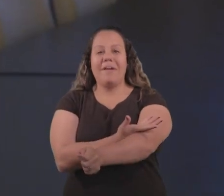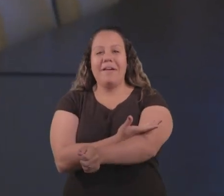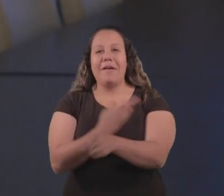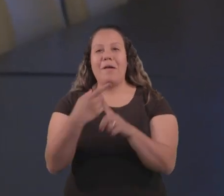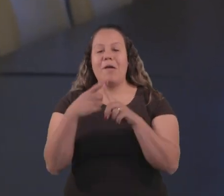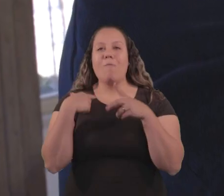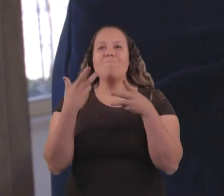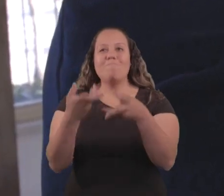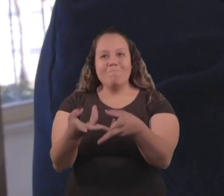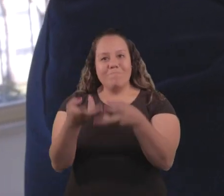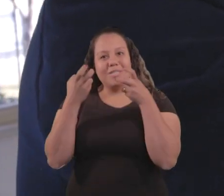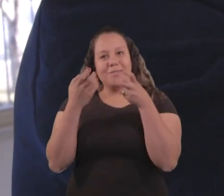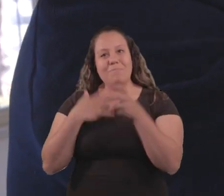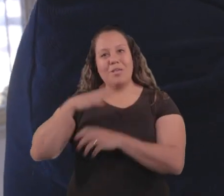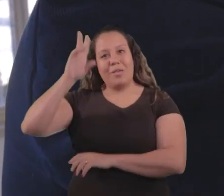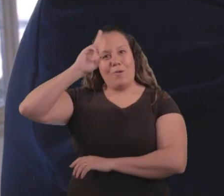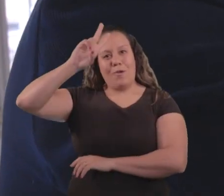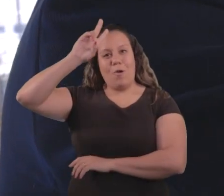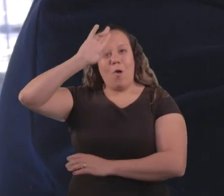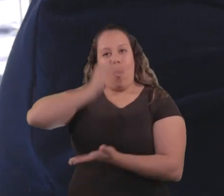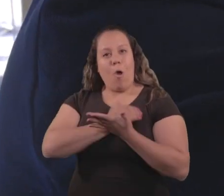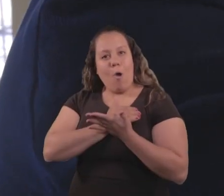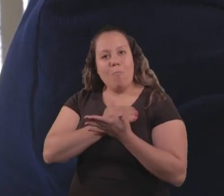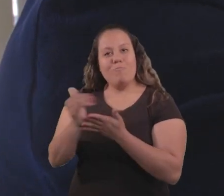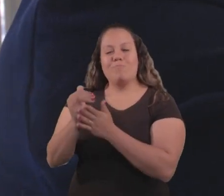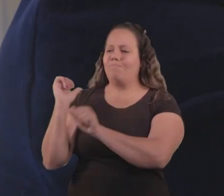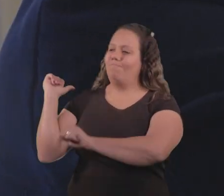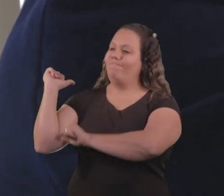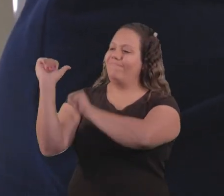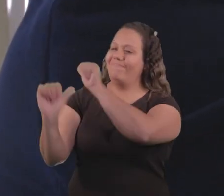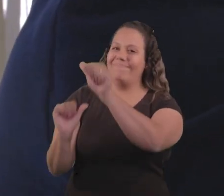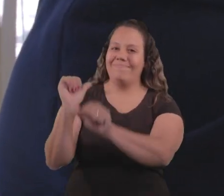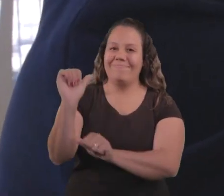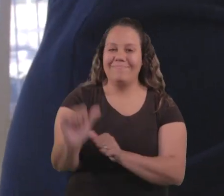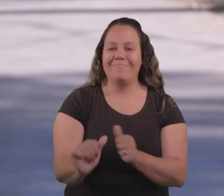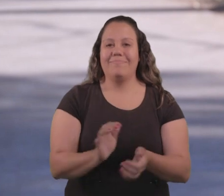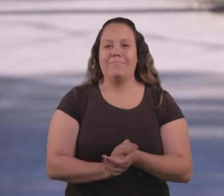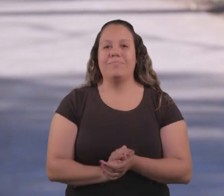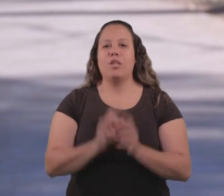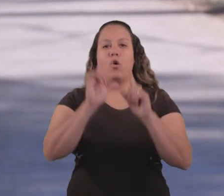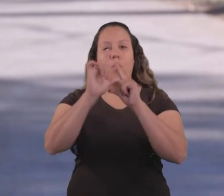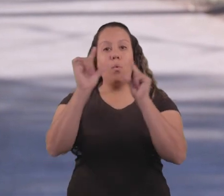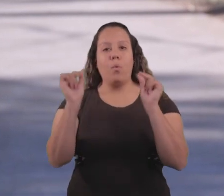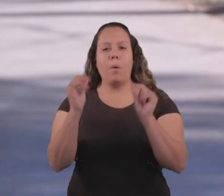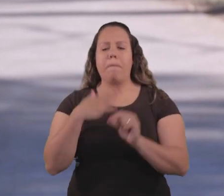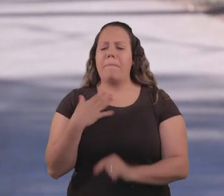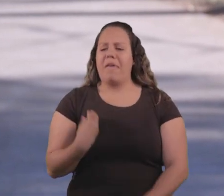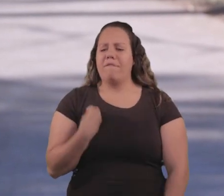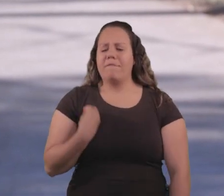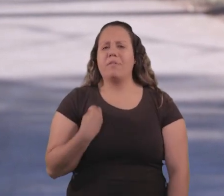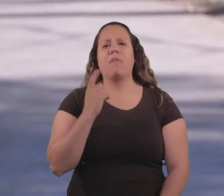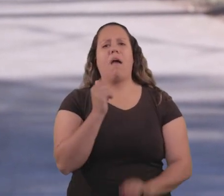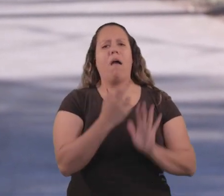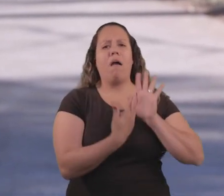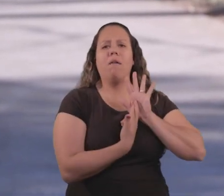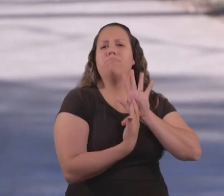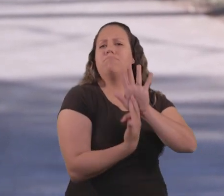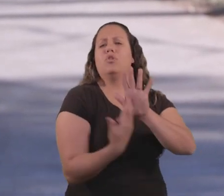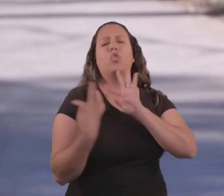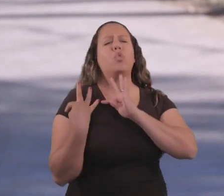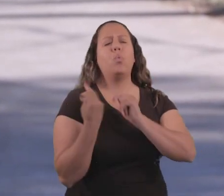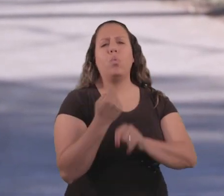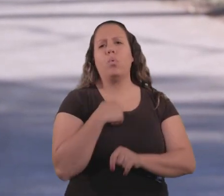Porque ali eu vi que realmente a minha história começou a ser mudada. A JF, na minha vida, ela representa